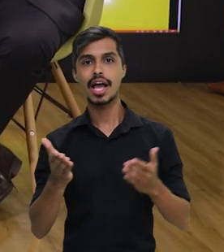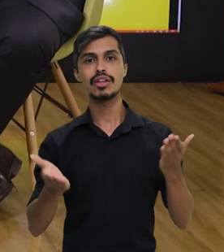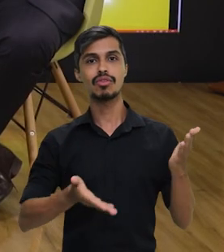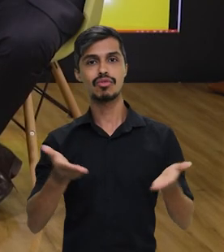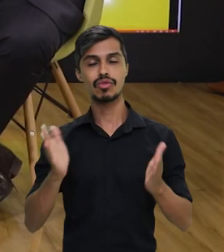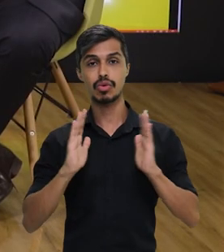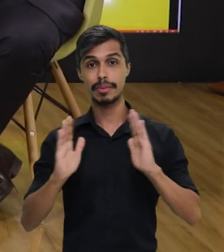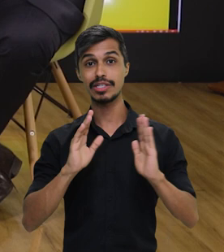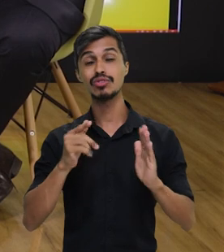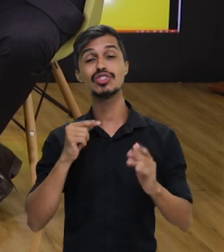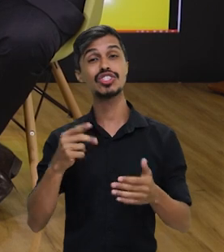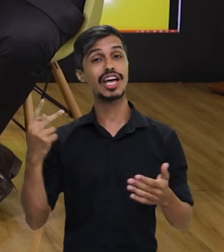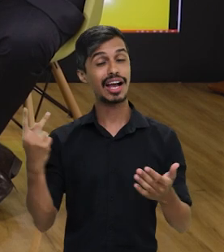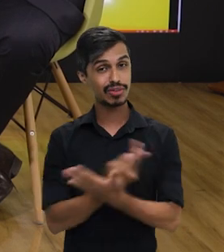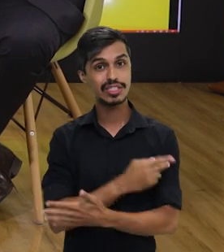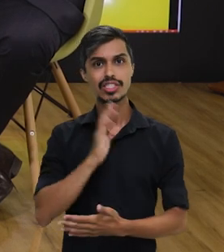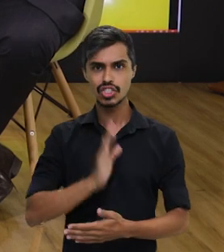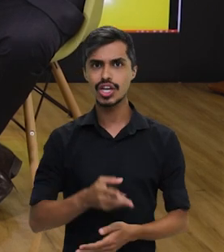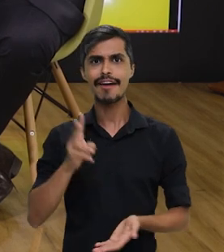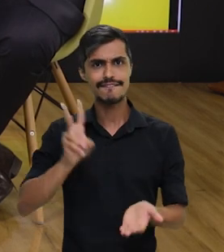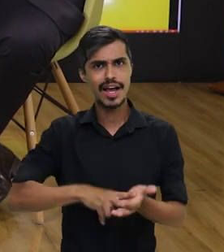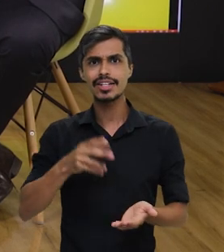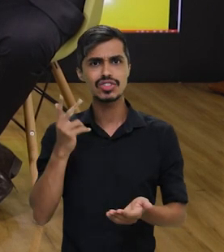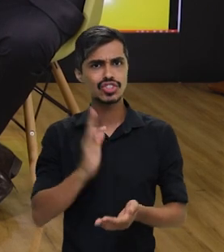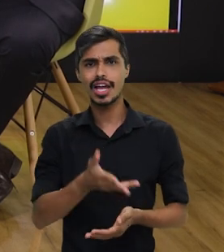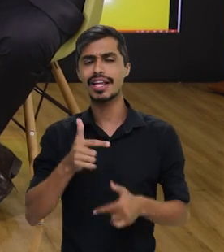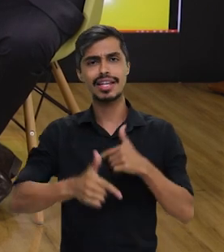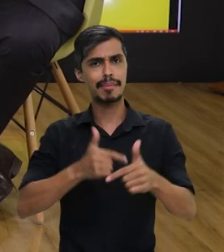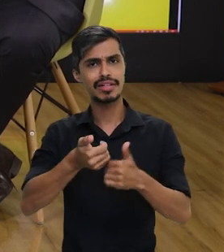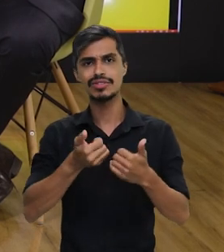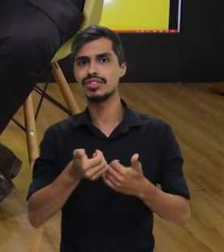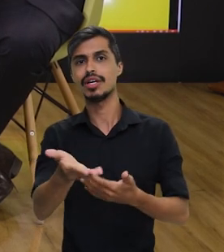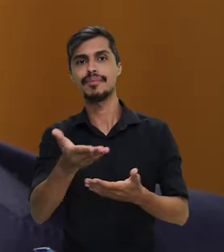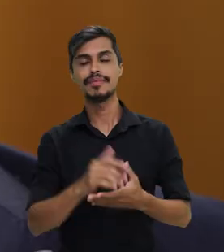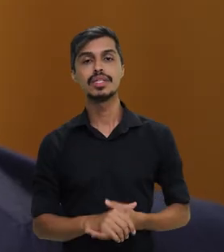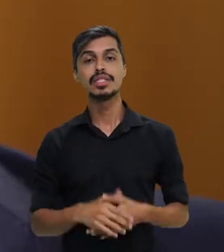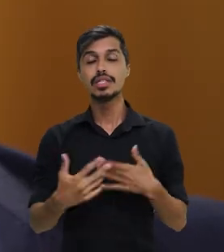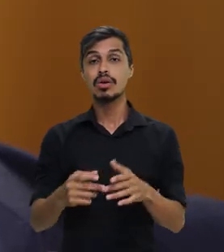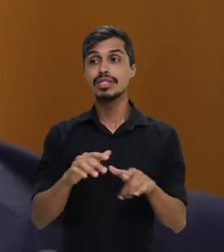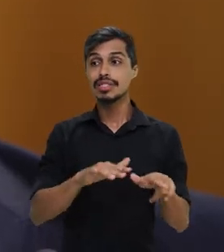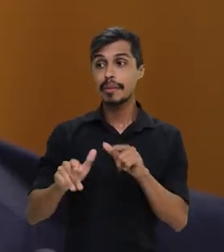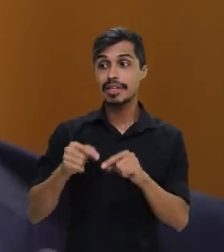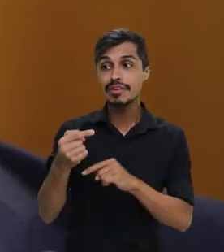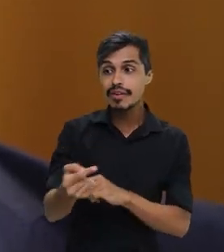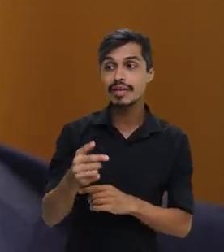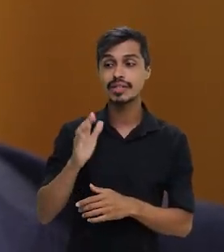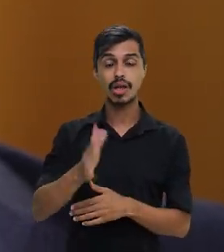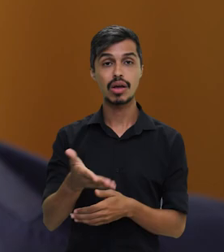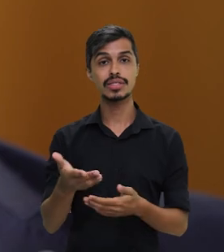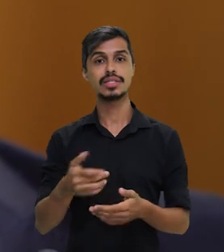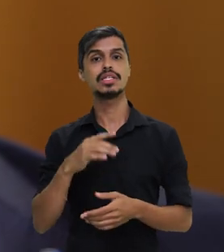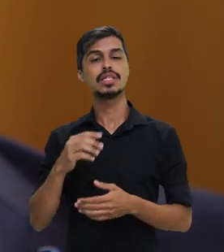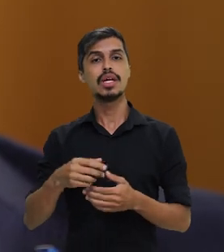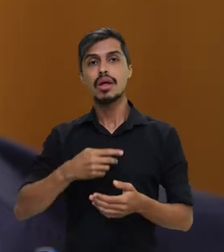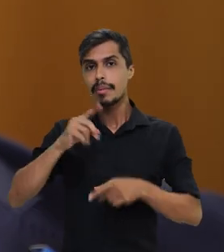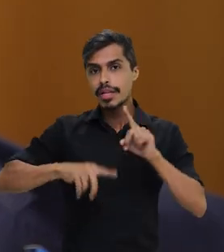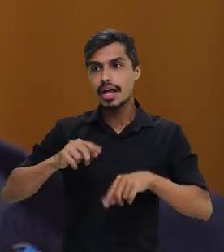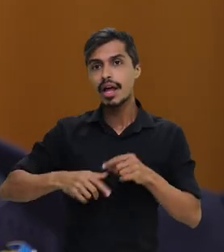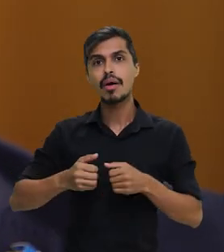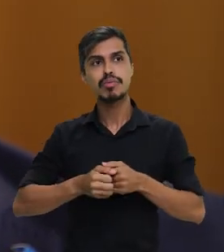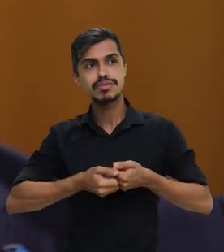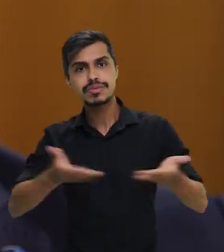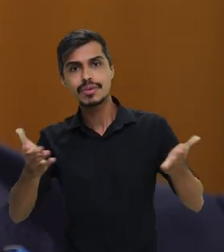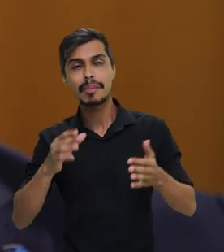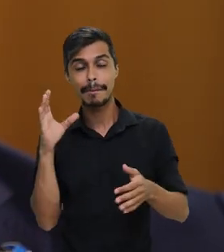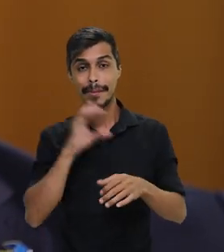de execução. Então, hoje, a gente já pode dizer para você que a partir da semana que vem, essa mercadoria vai chegar com muito mais rapidez para